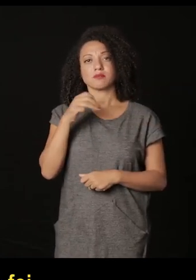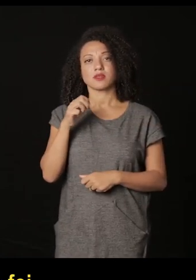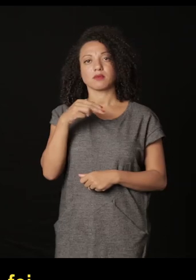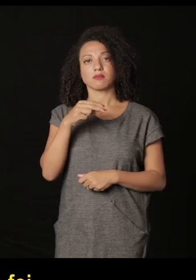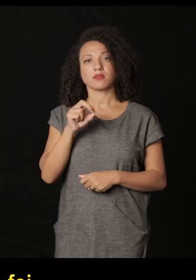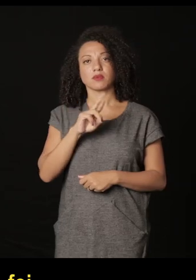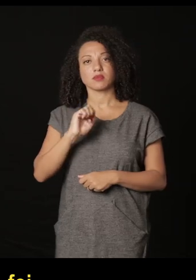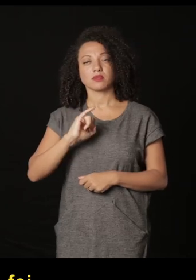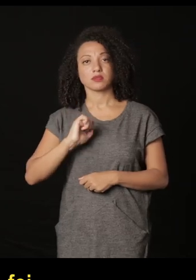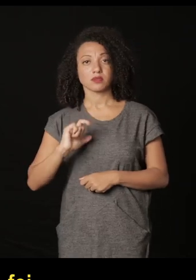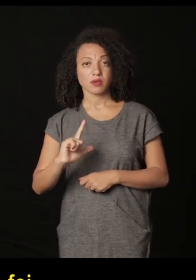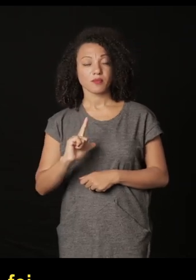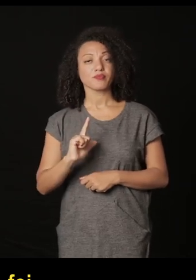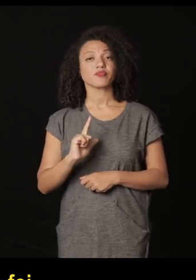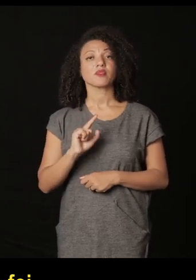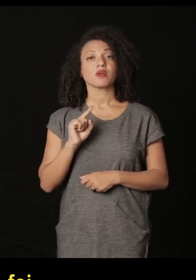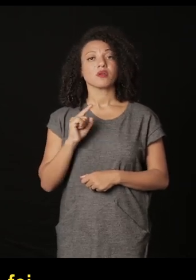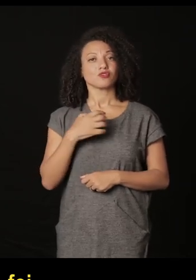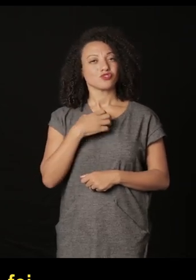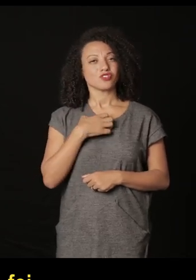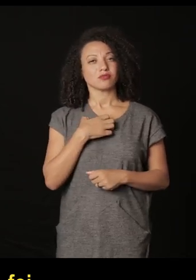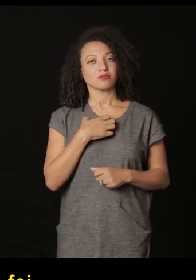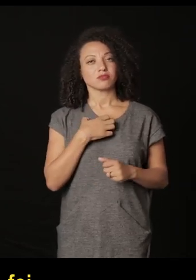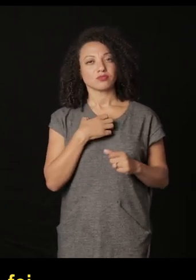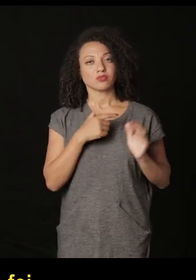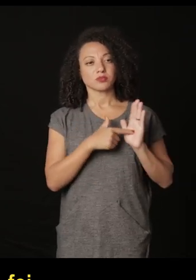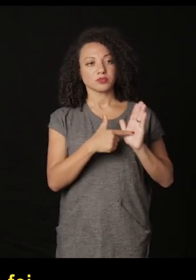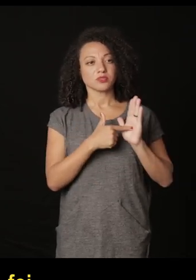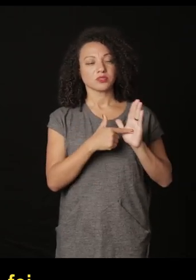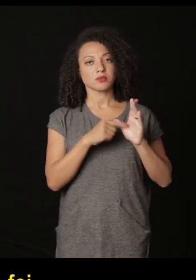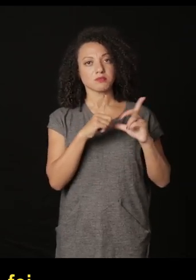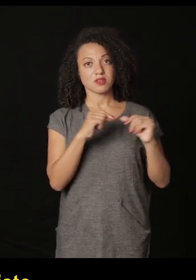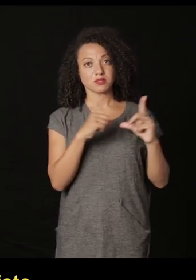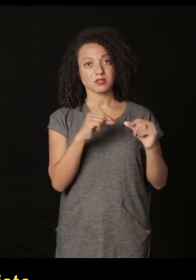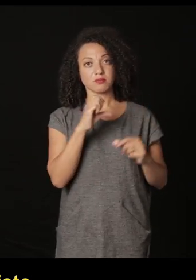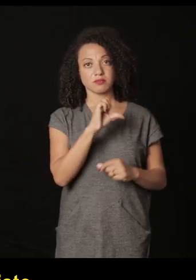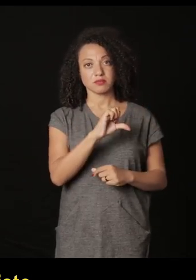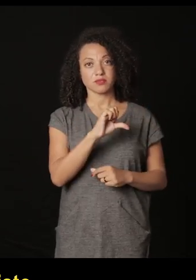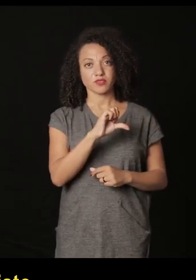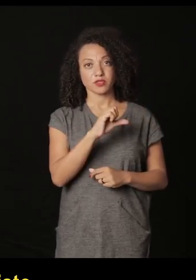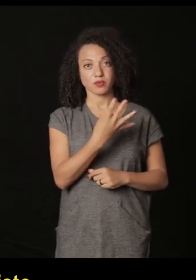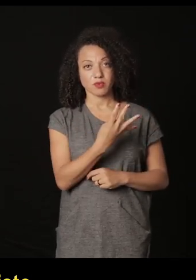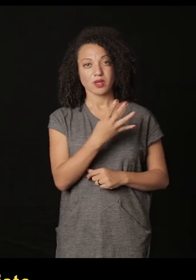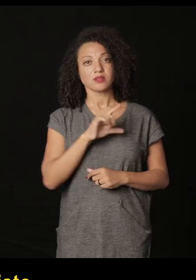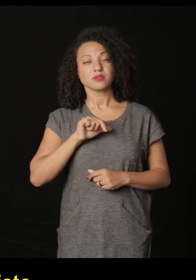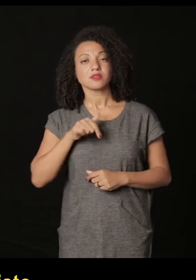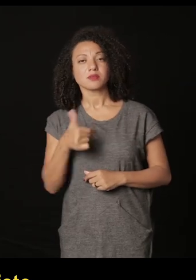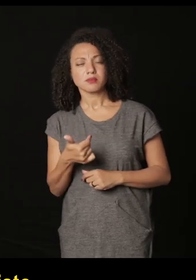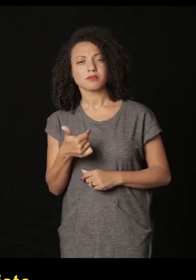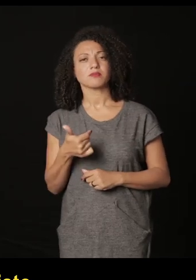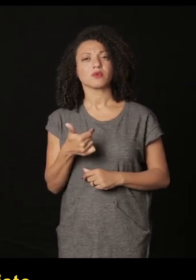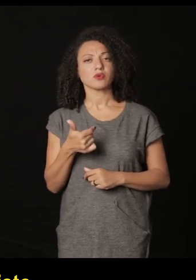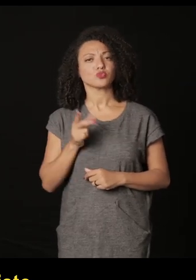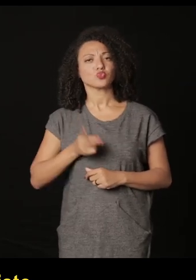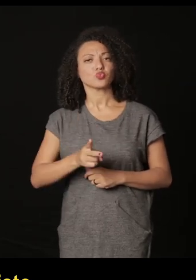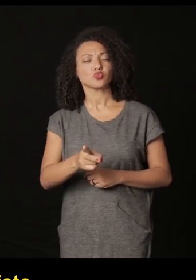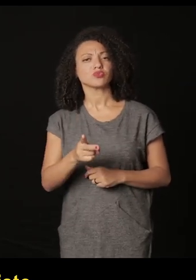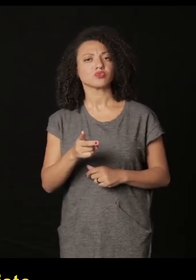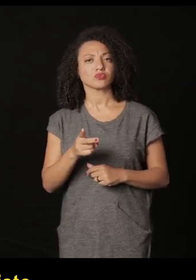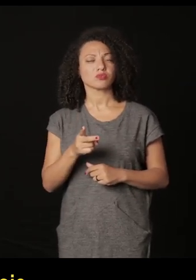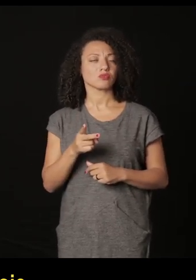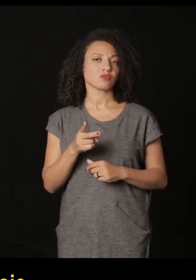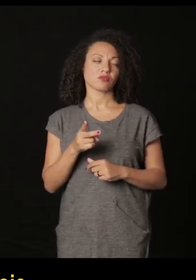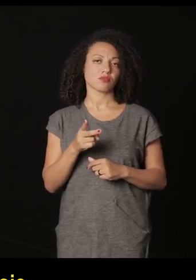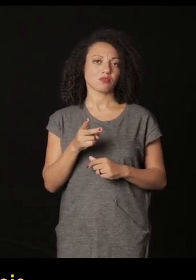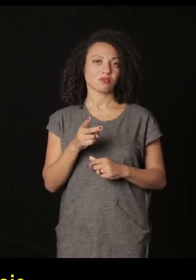versão ali como foi exposta em Brasília em 94 e depois esse trabalho foi visto várias vezes ao longo